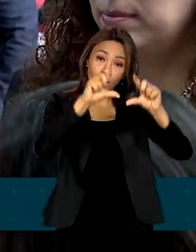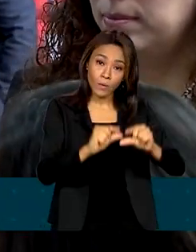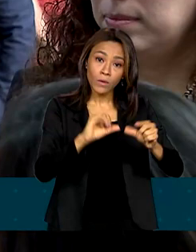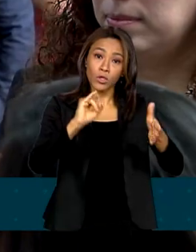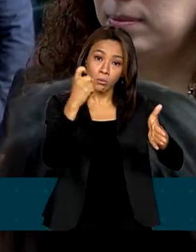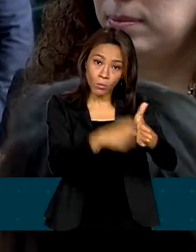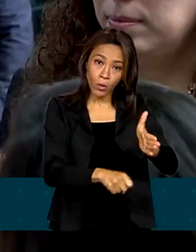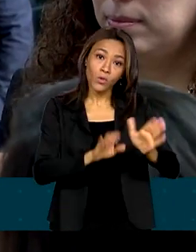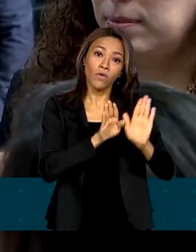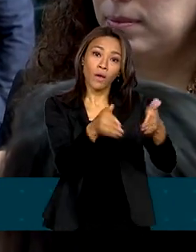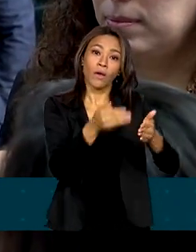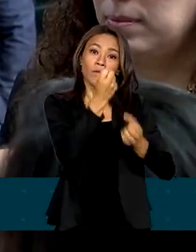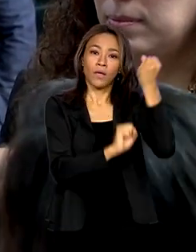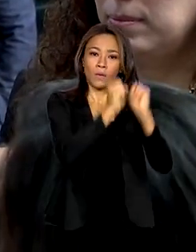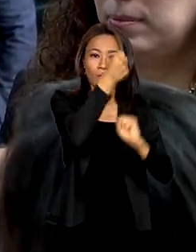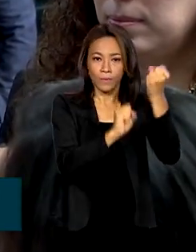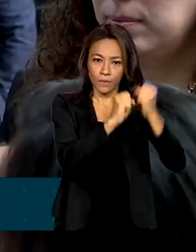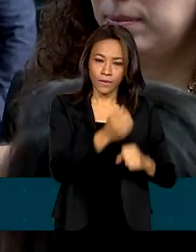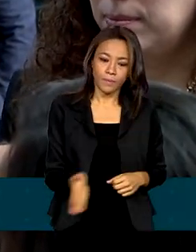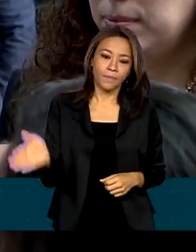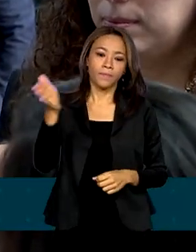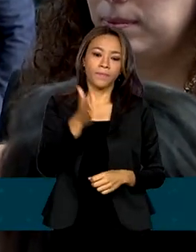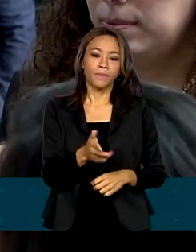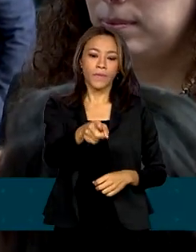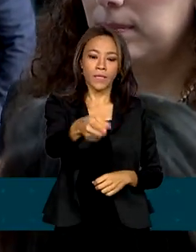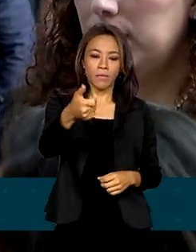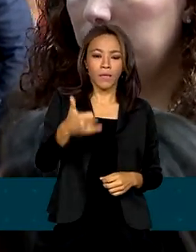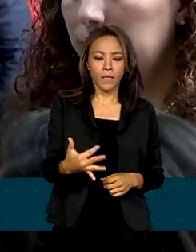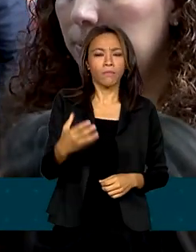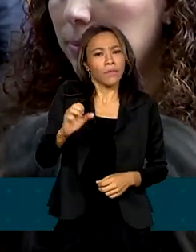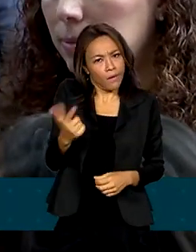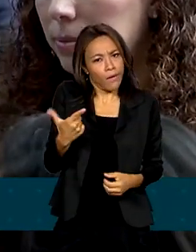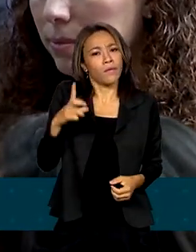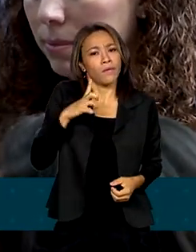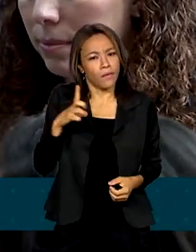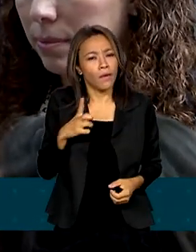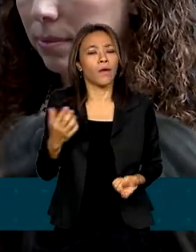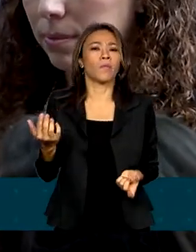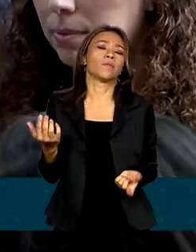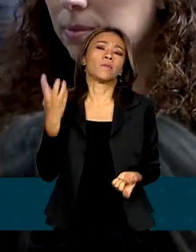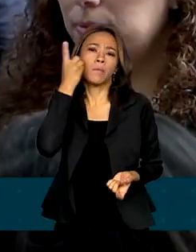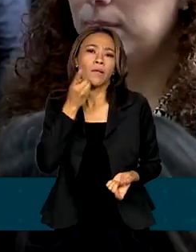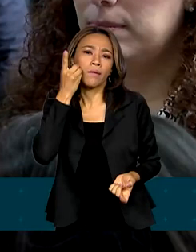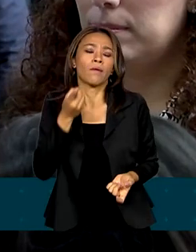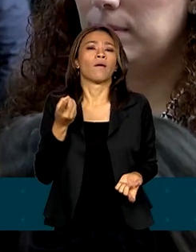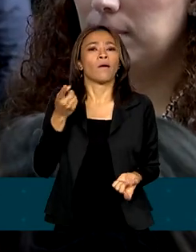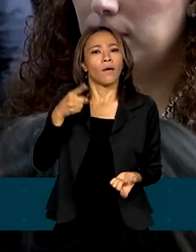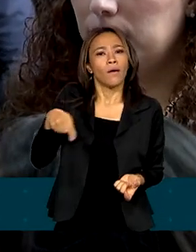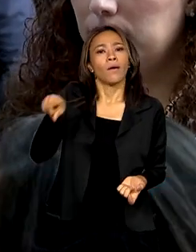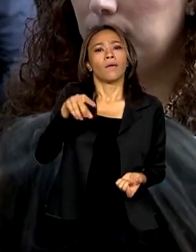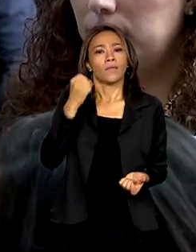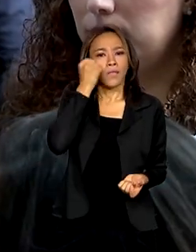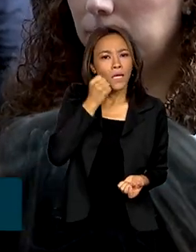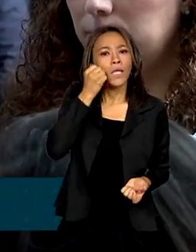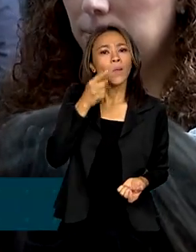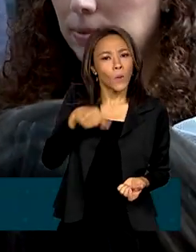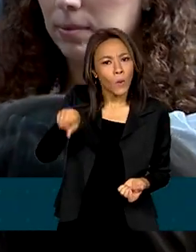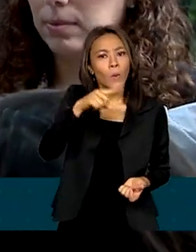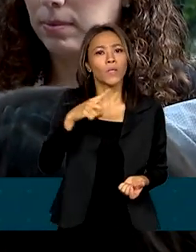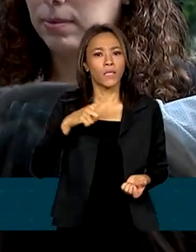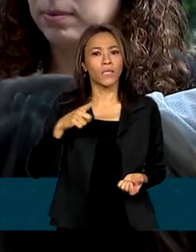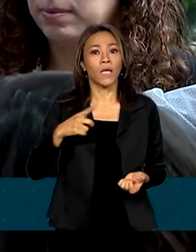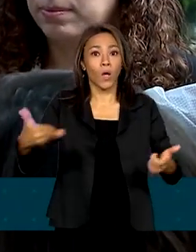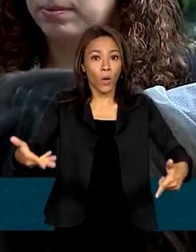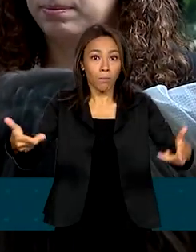indústria. O Congresso está maduro. Obviamente que nós temos deputados e senadores que estão tomando posse agora, mas há nas duas